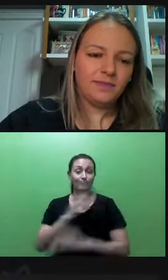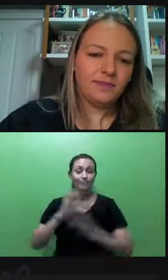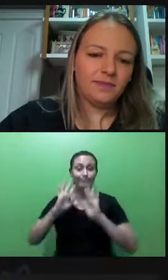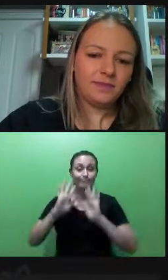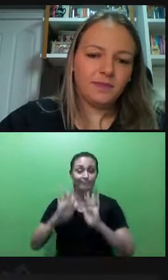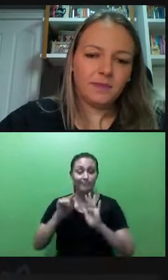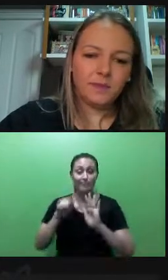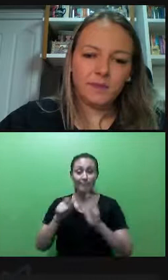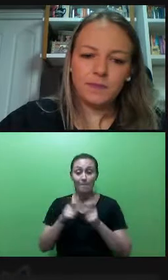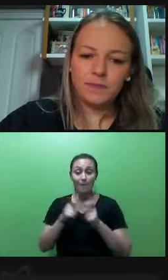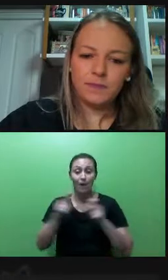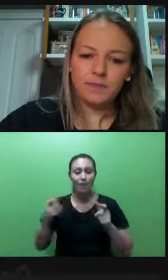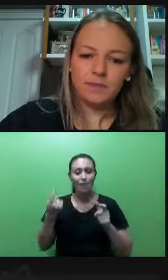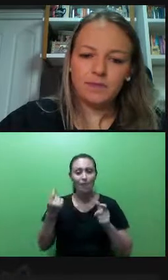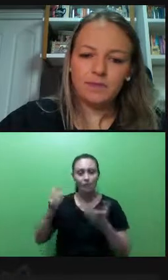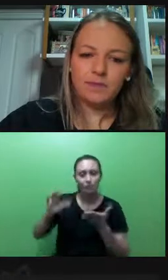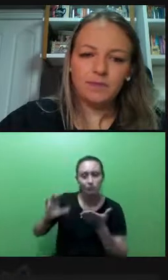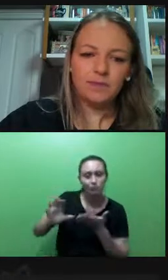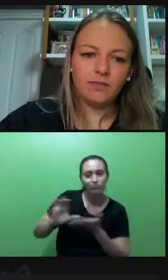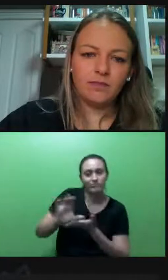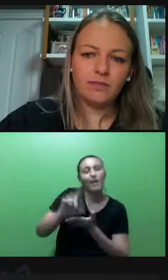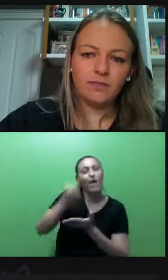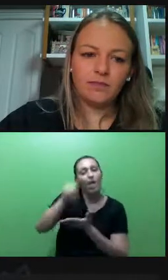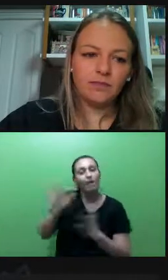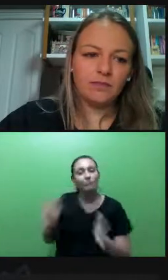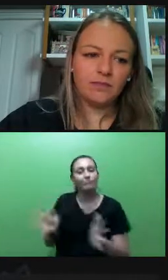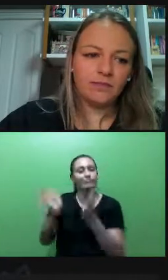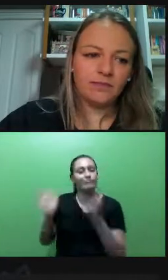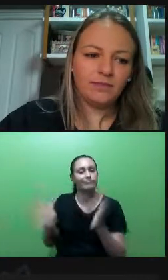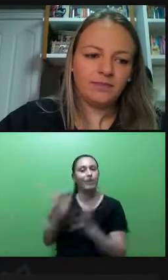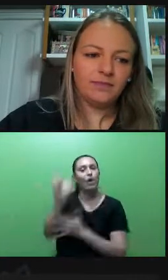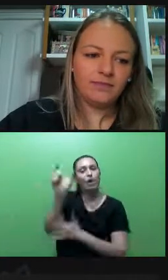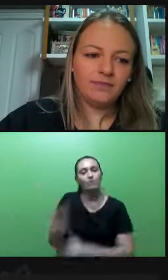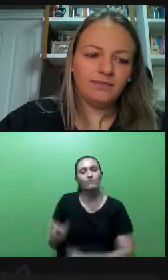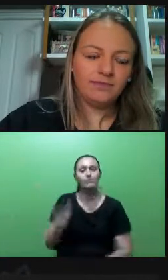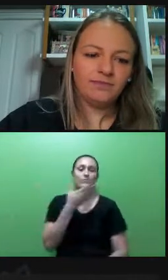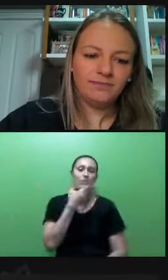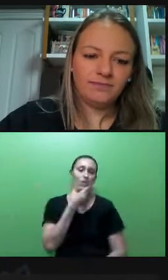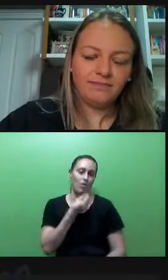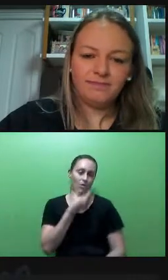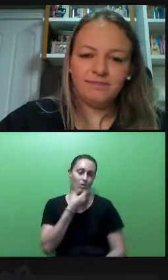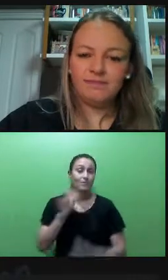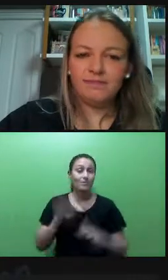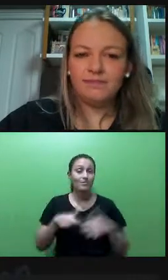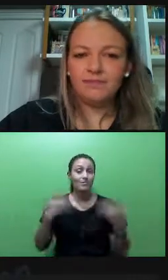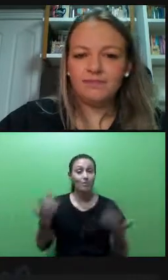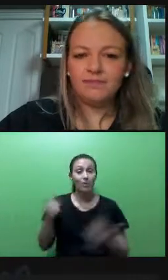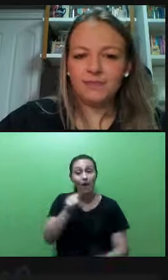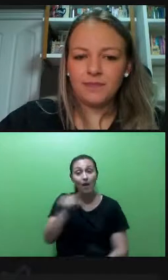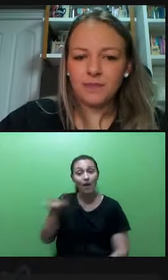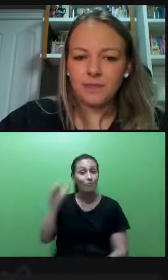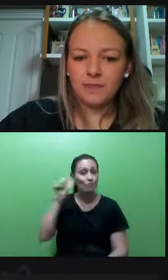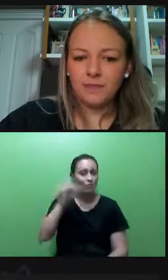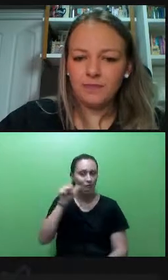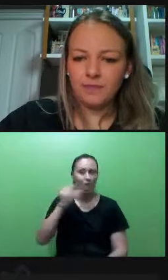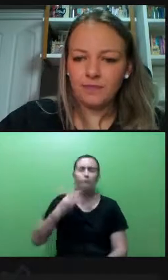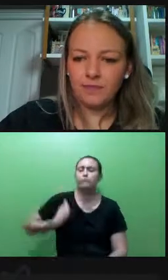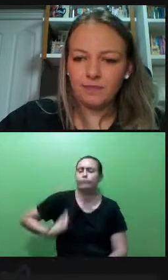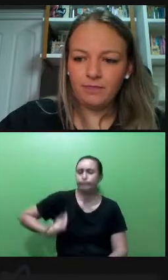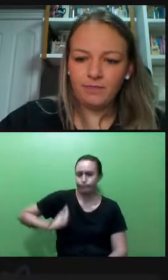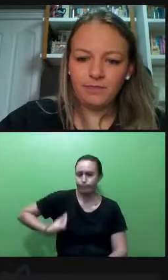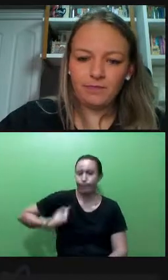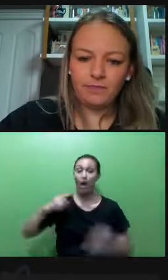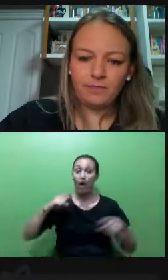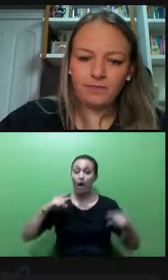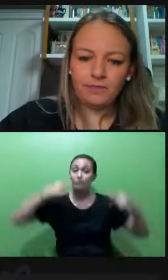maioria, o recurso é destinado à campanha eleitoral dos homens. Então, essas mulheres, elas estão concorrendo, estão concorrendo para